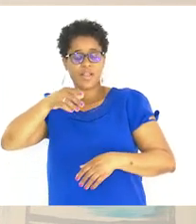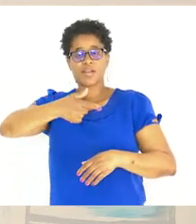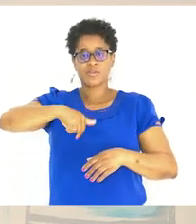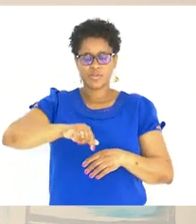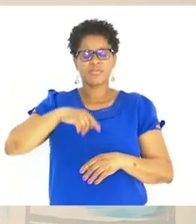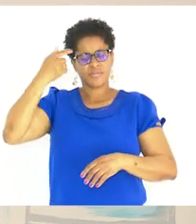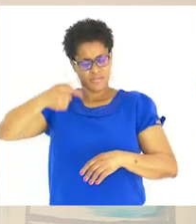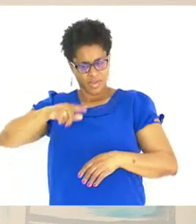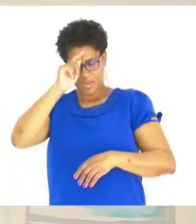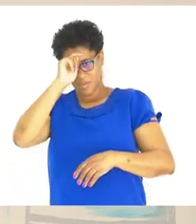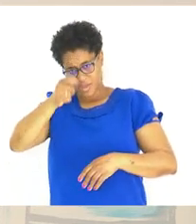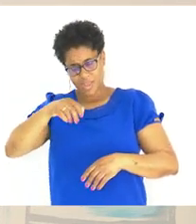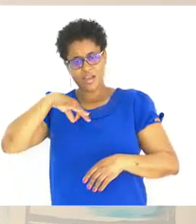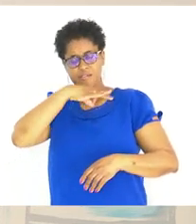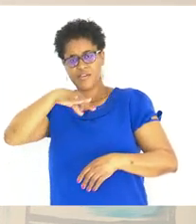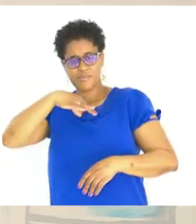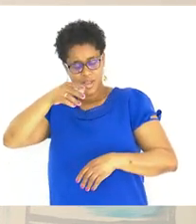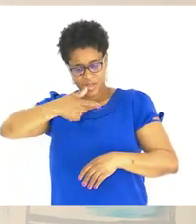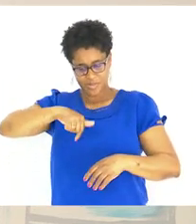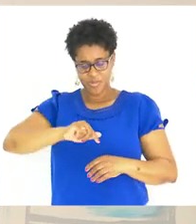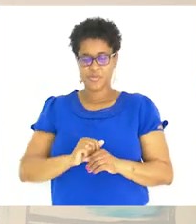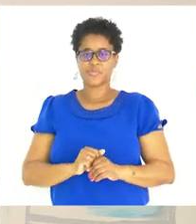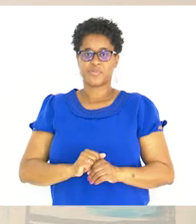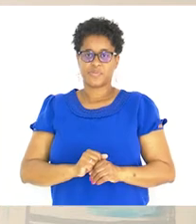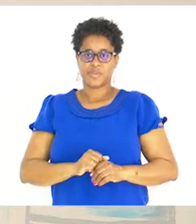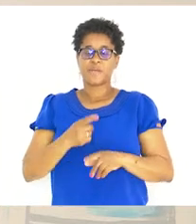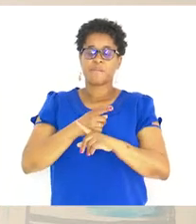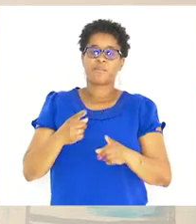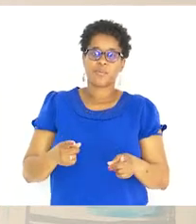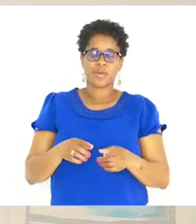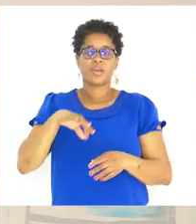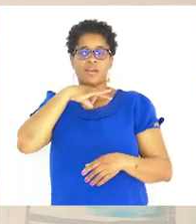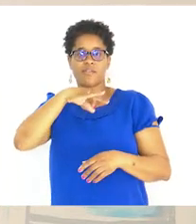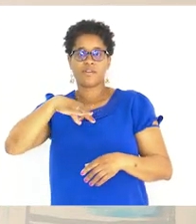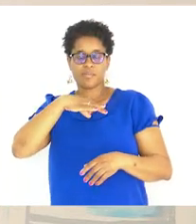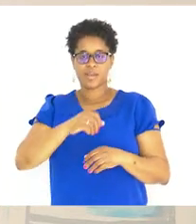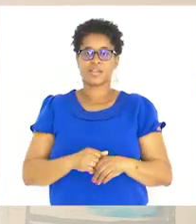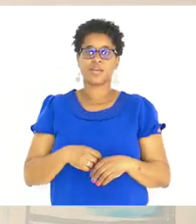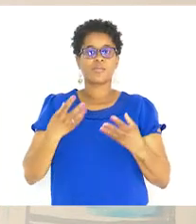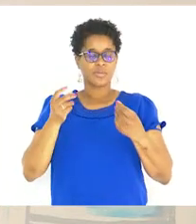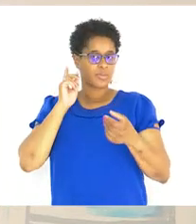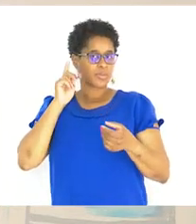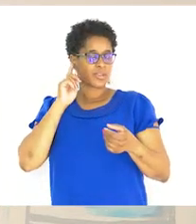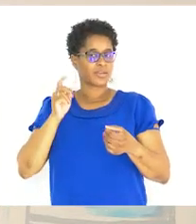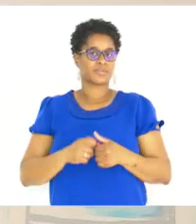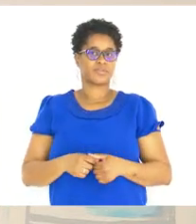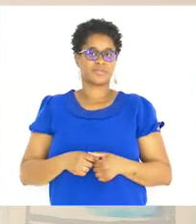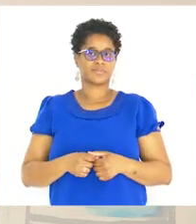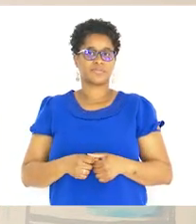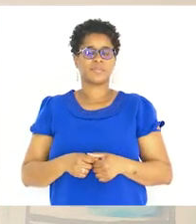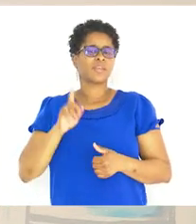Devemos Respeitar a Nossa família Porque A família É importante